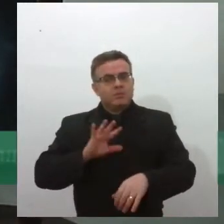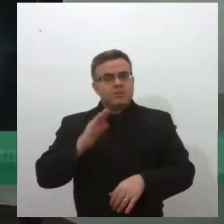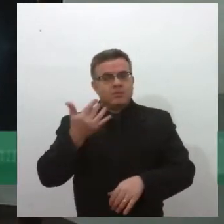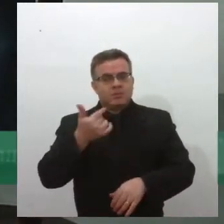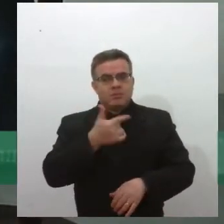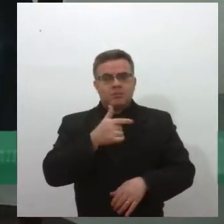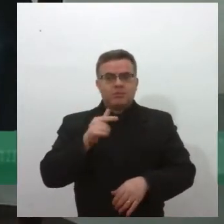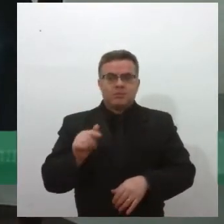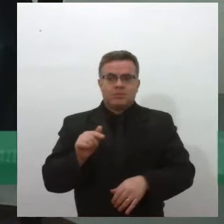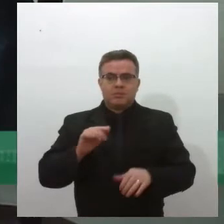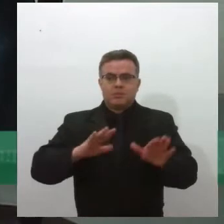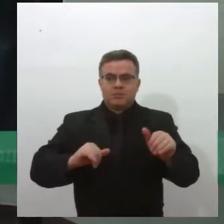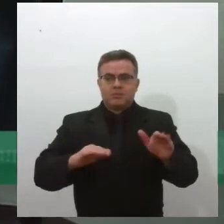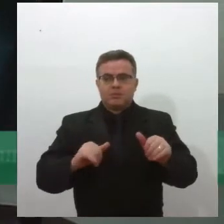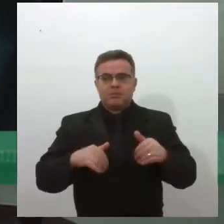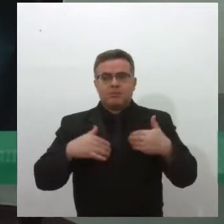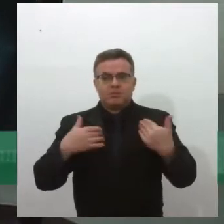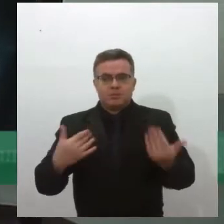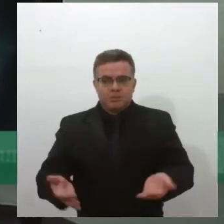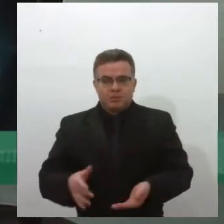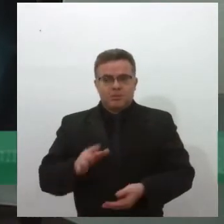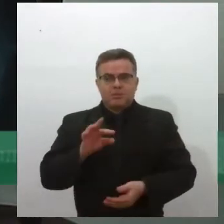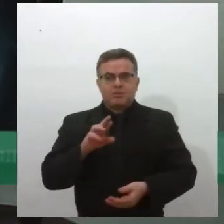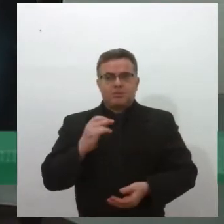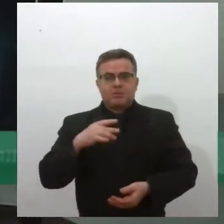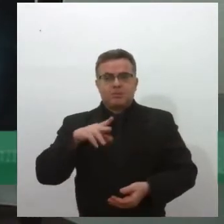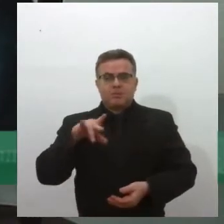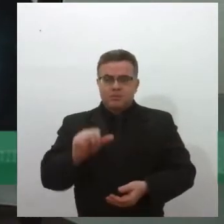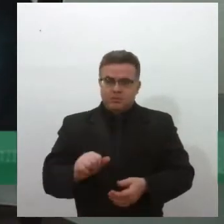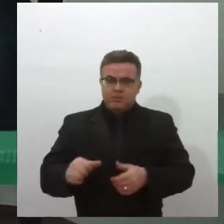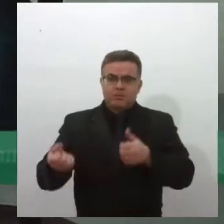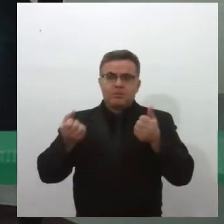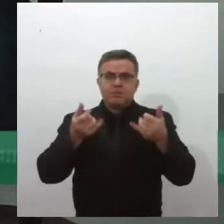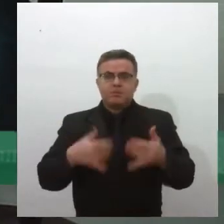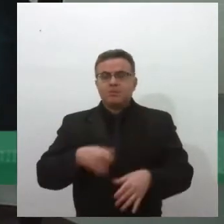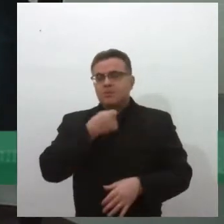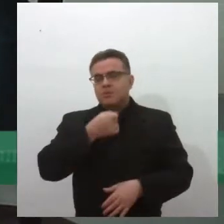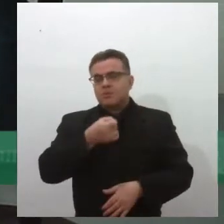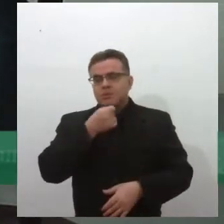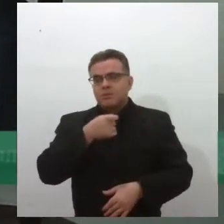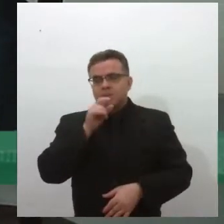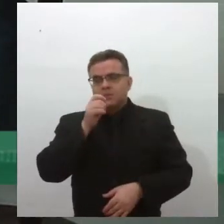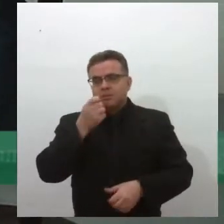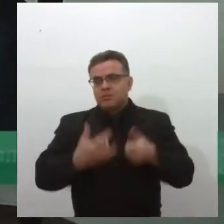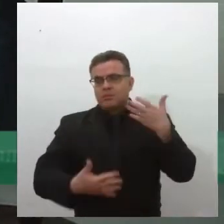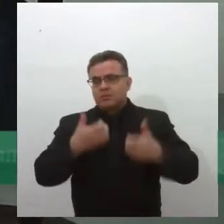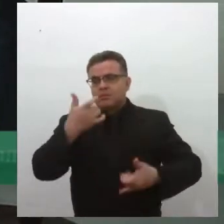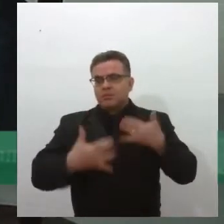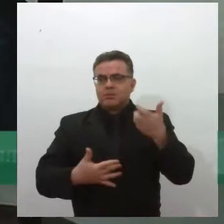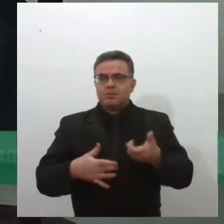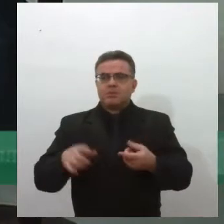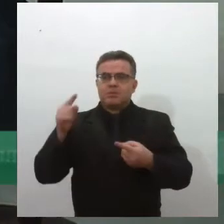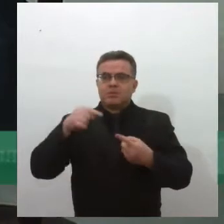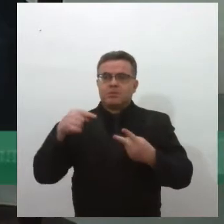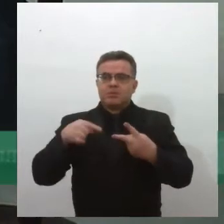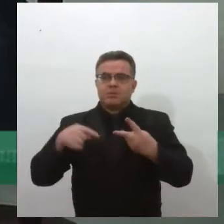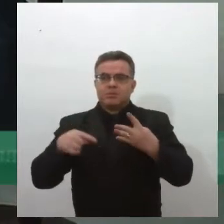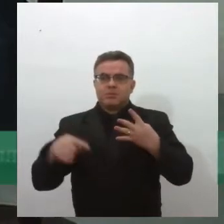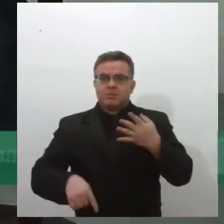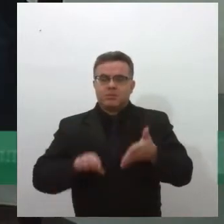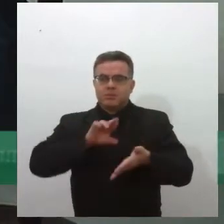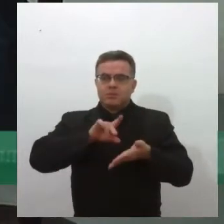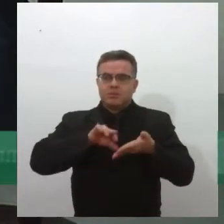dia 27 de setembro, a Priscila Oliveira Modesto, né, deu um depoimento sobre, relatando várias dificuldades